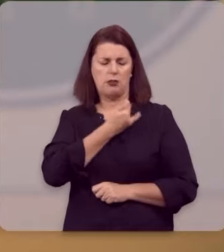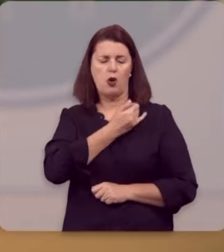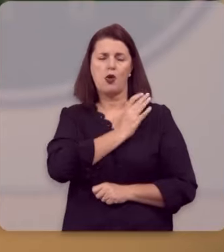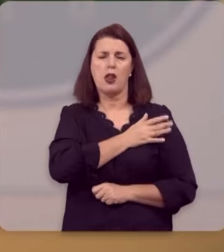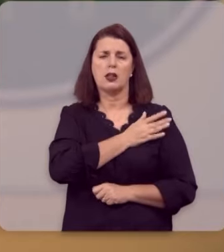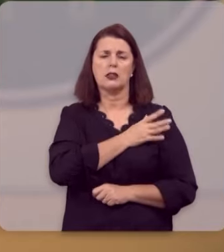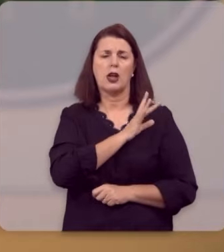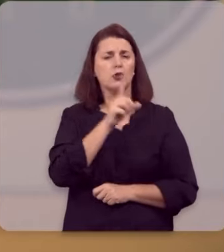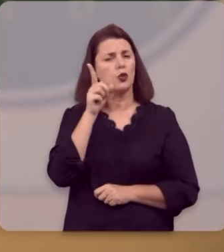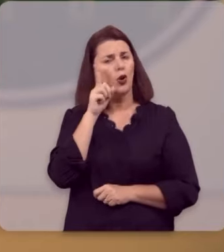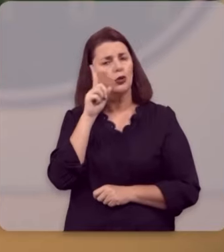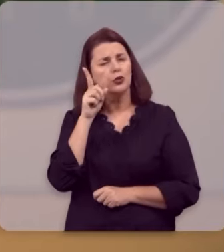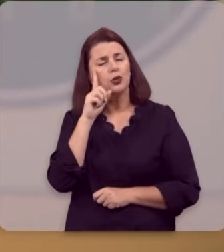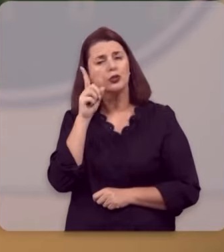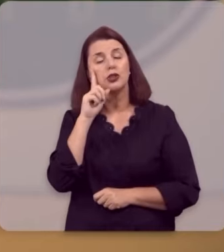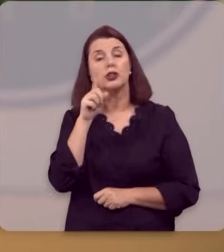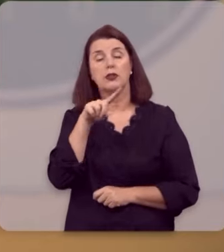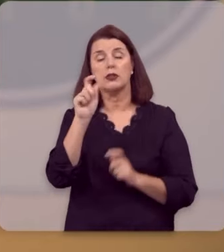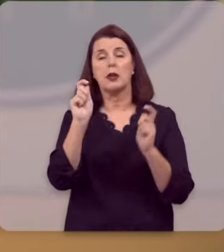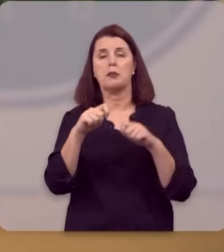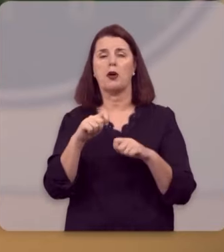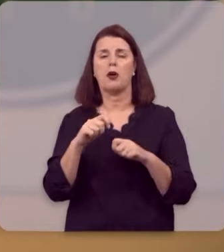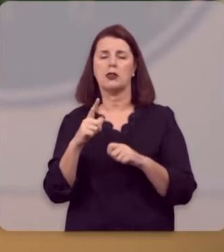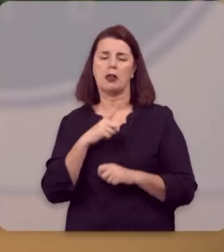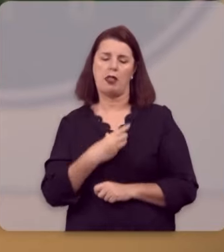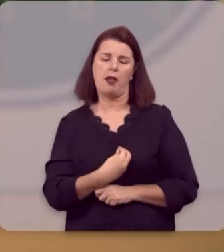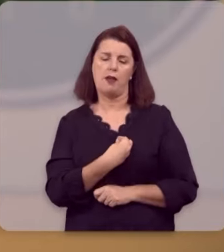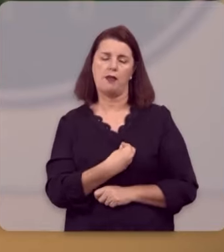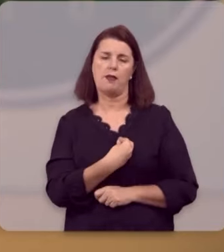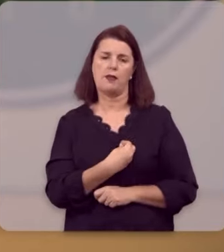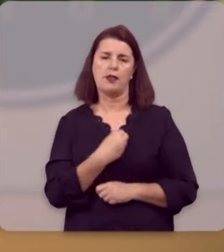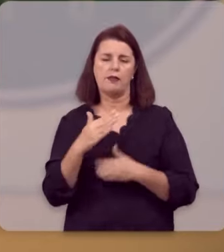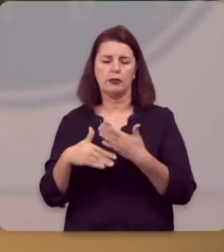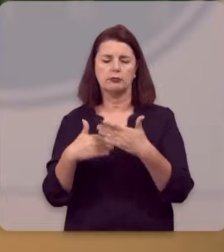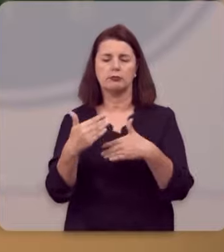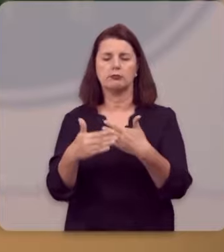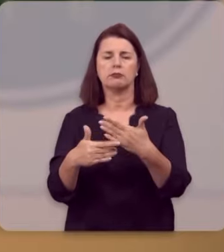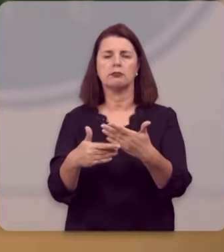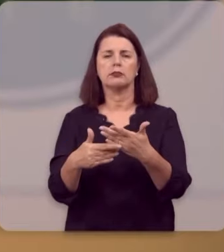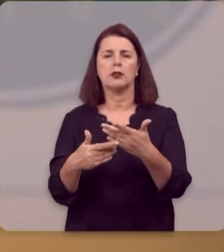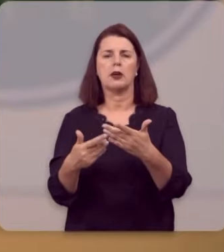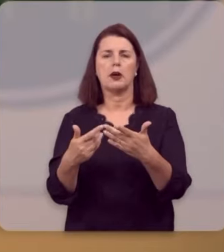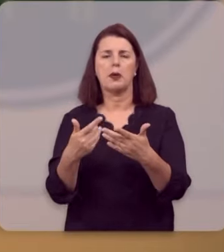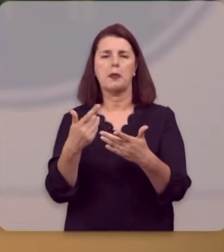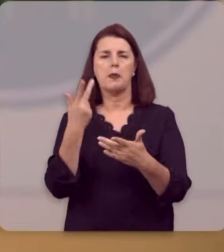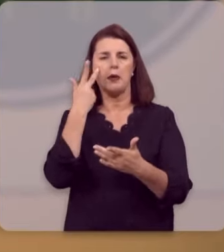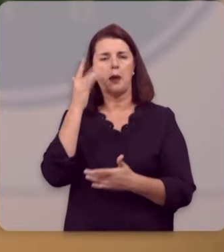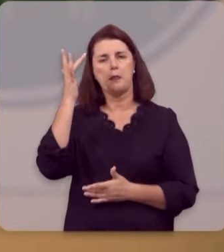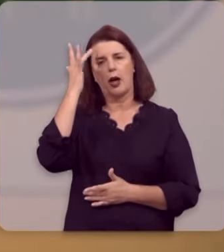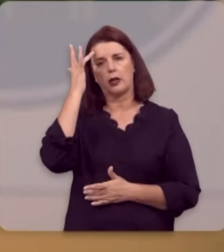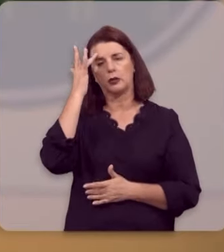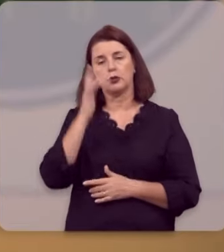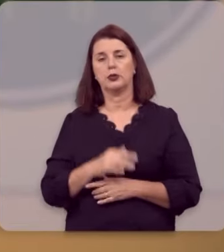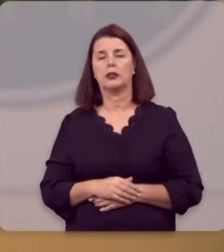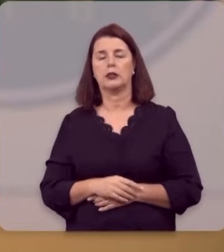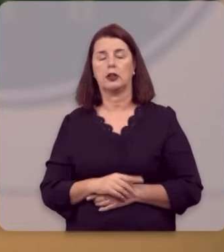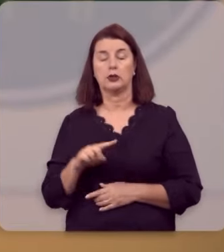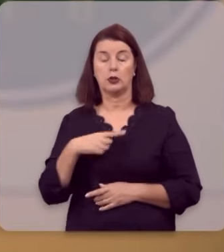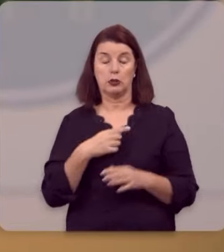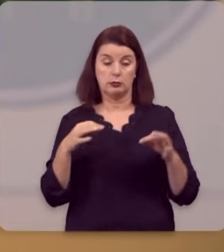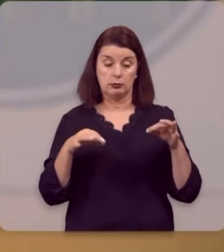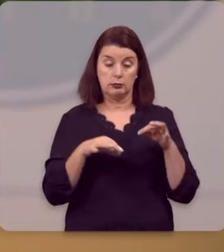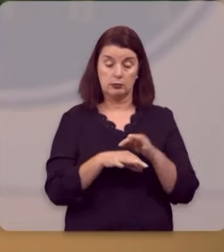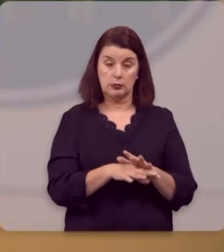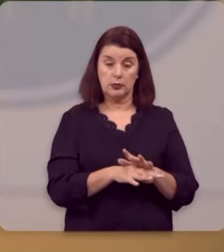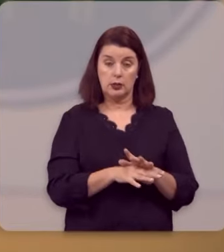e ao seu coração todos os dias e você possa caminhar em uma jornada rumo à maturidade. O nosso